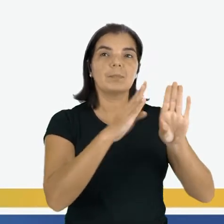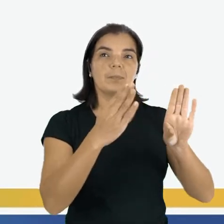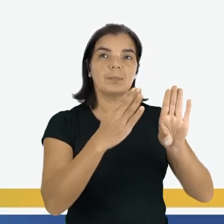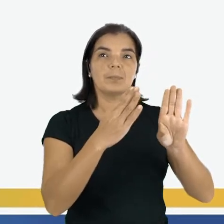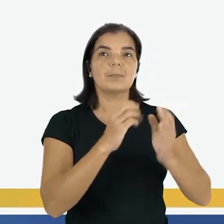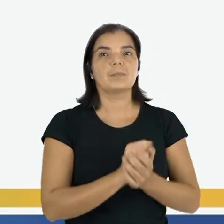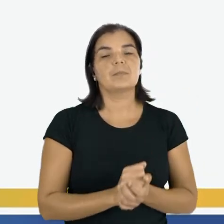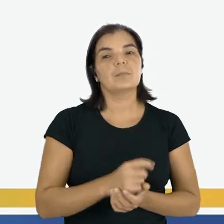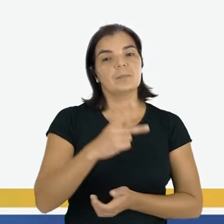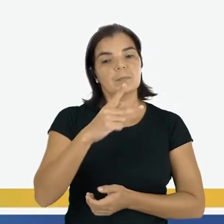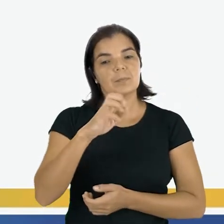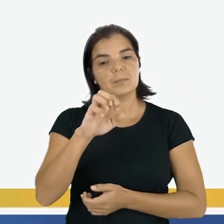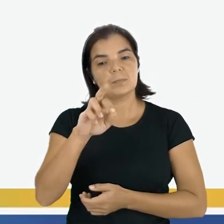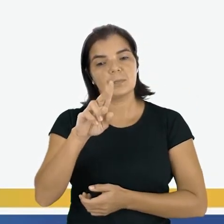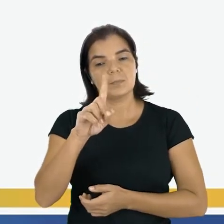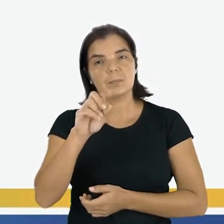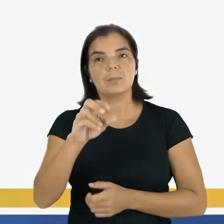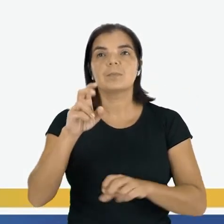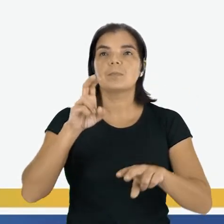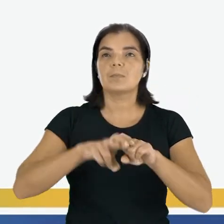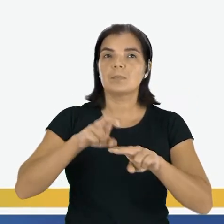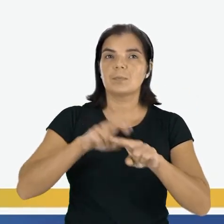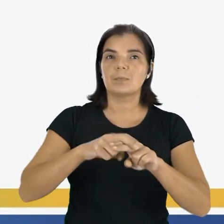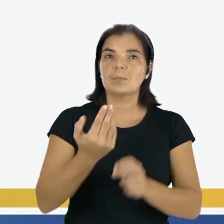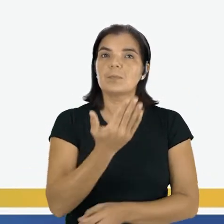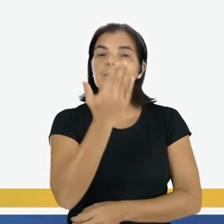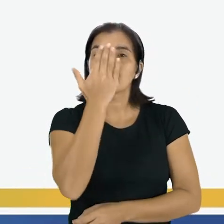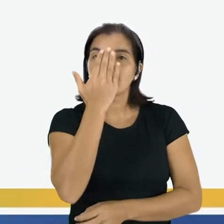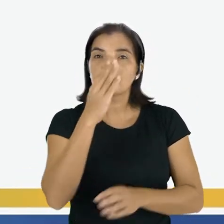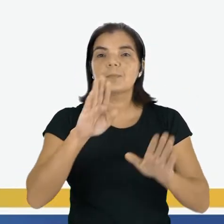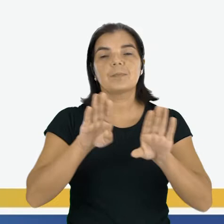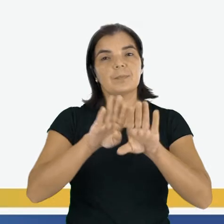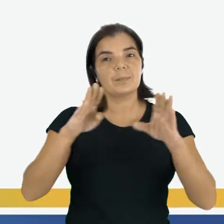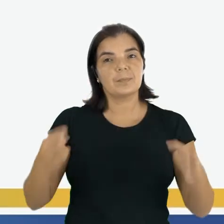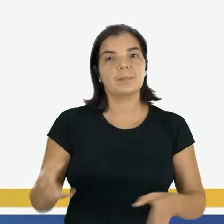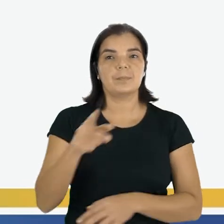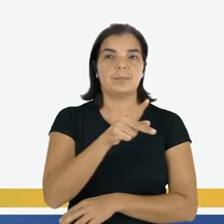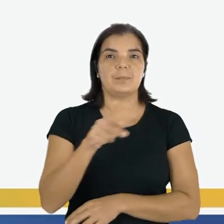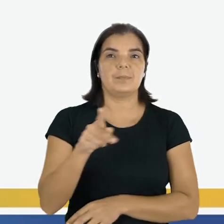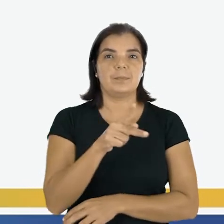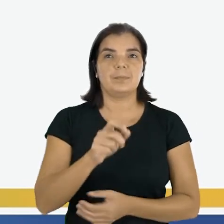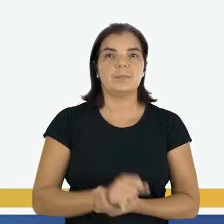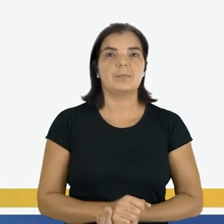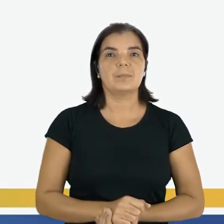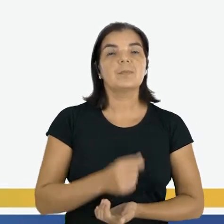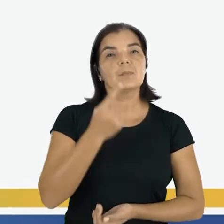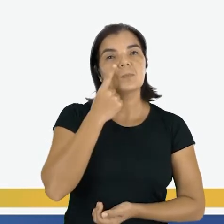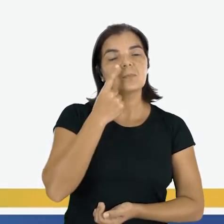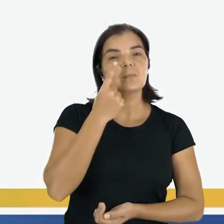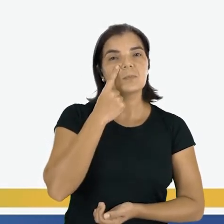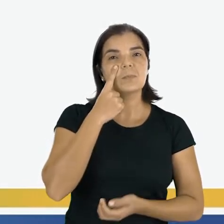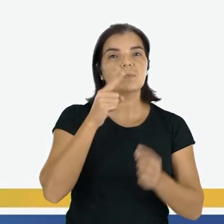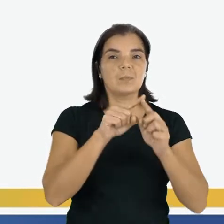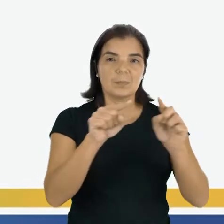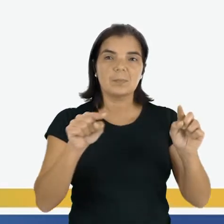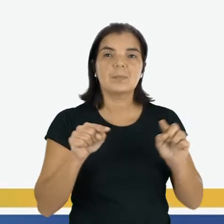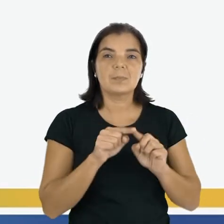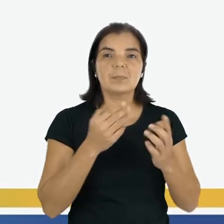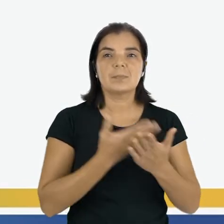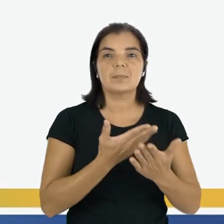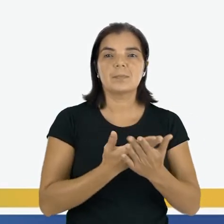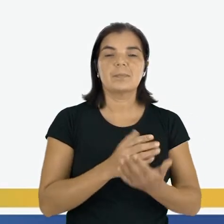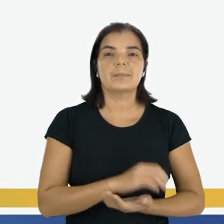E Pedro senta bem em frente à mesa da professora. Vamos observar esta sala de aula?